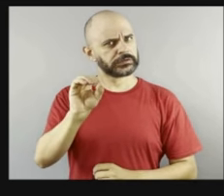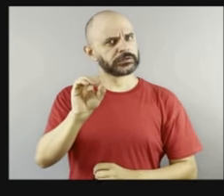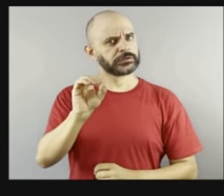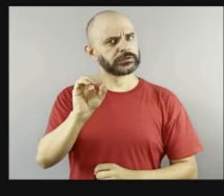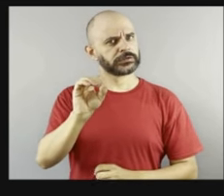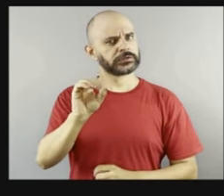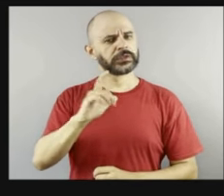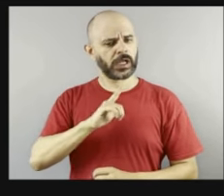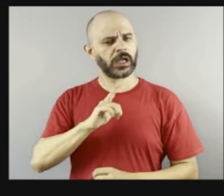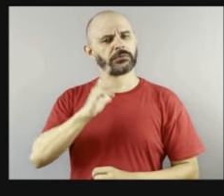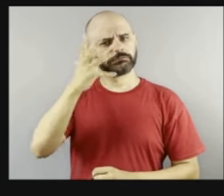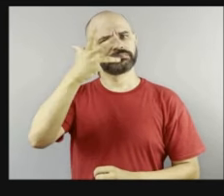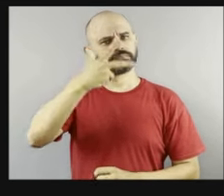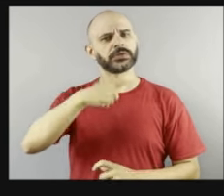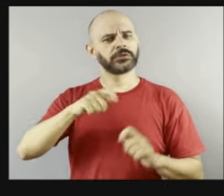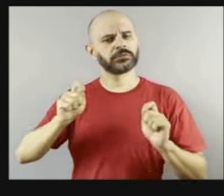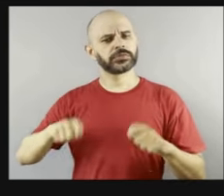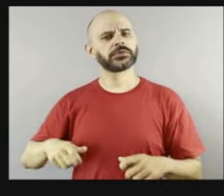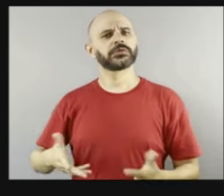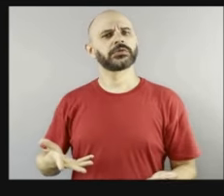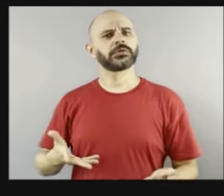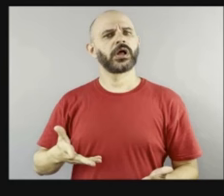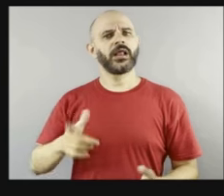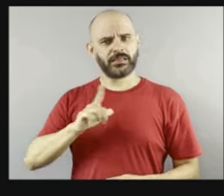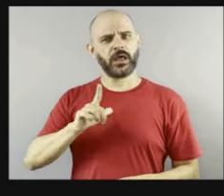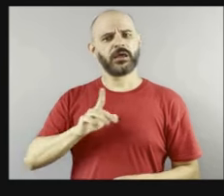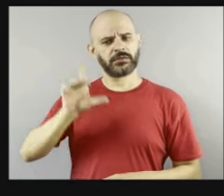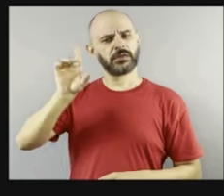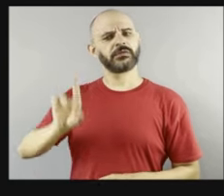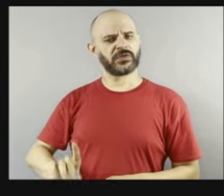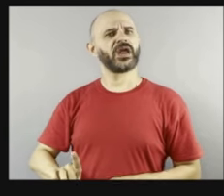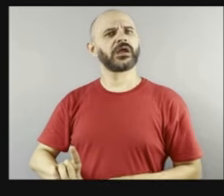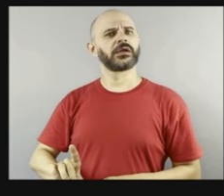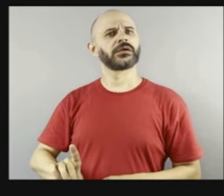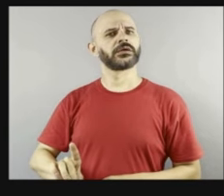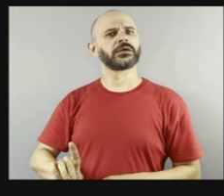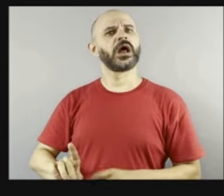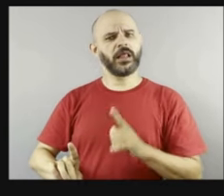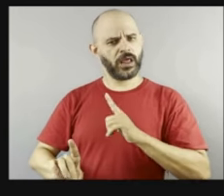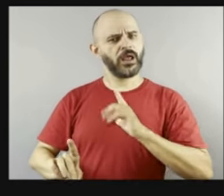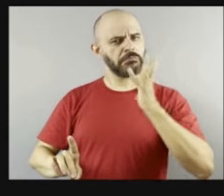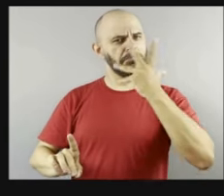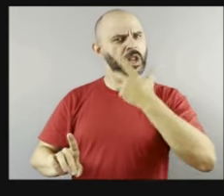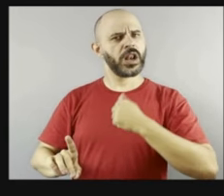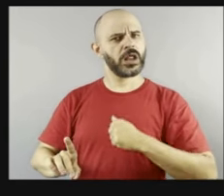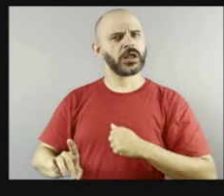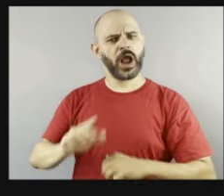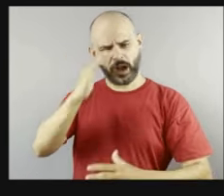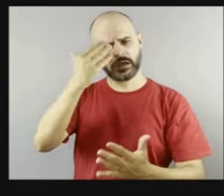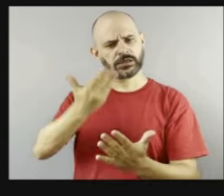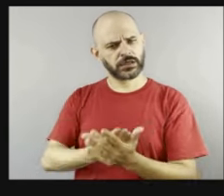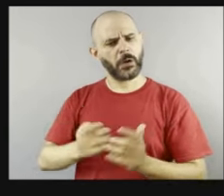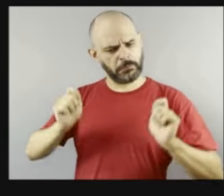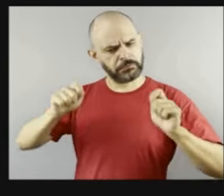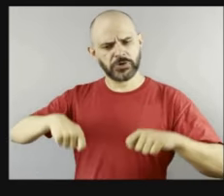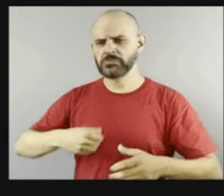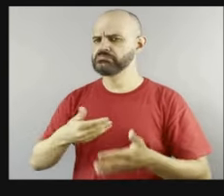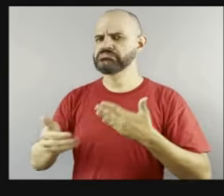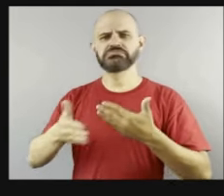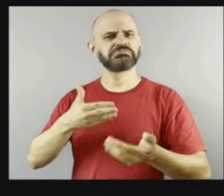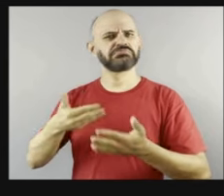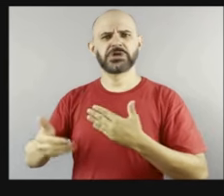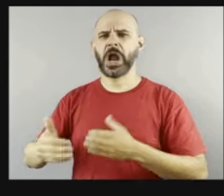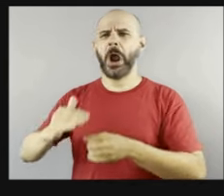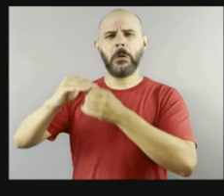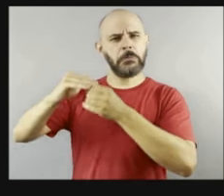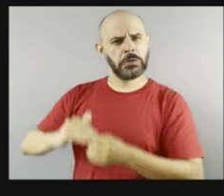deficiência, você tem, você acreditar no seu potencial, não importa quais imposições da sociedade queiram passar para você,